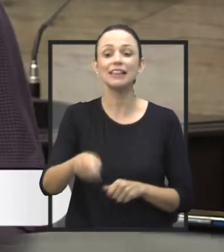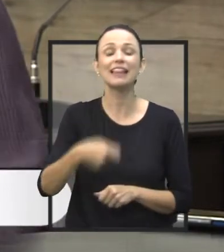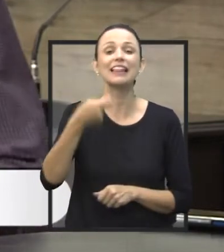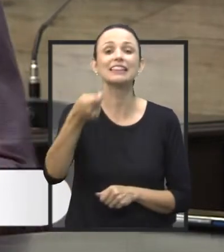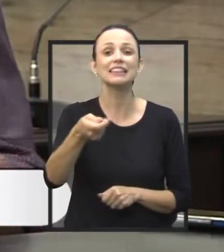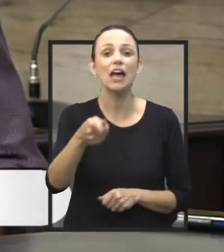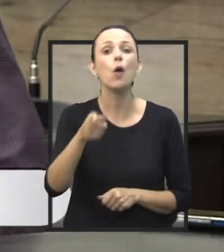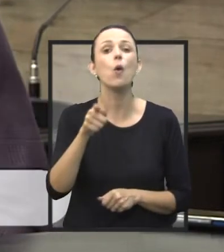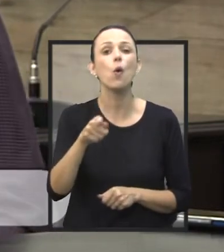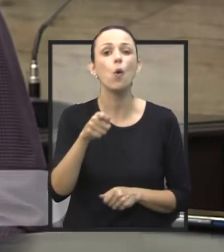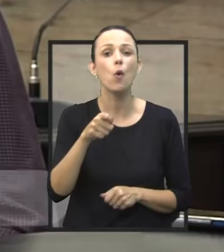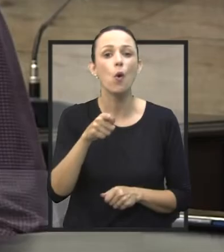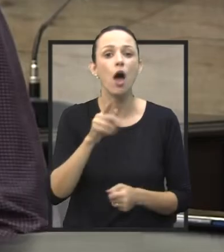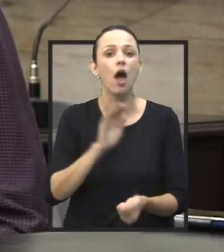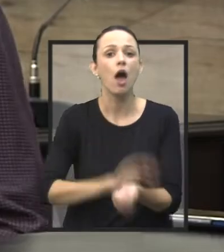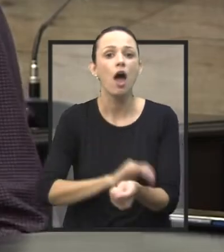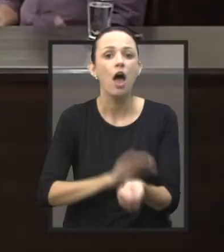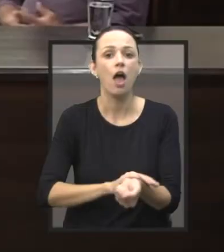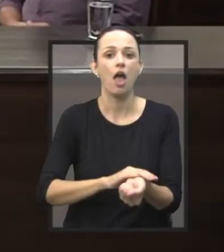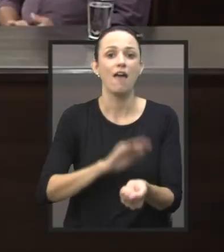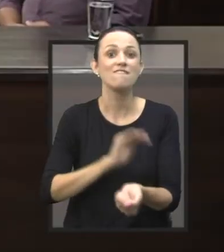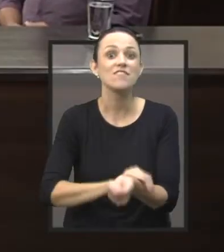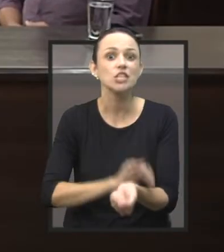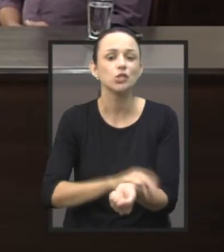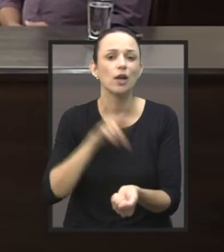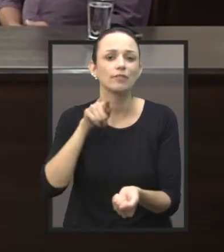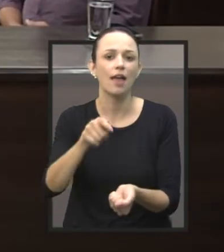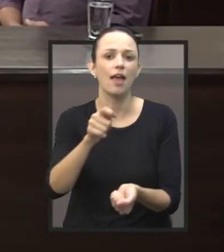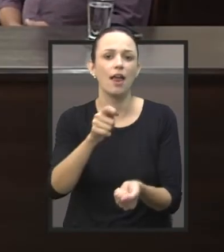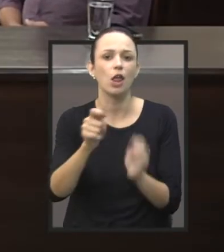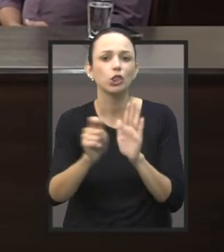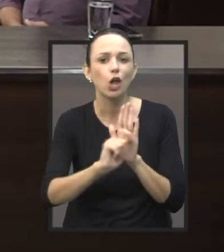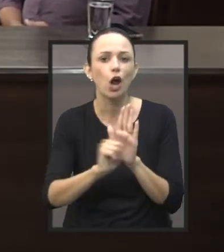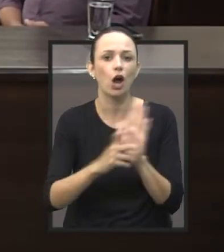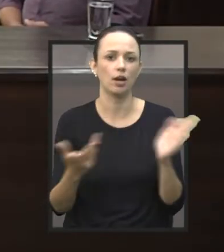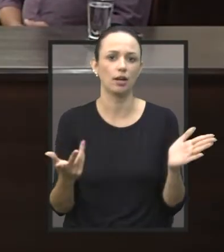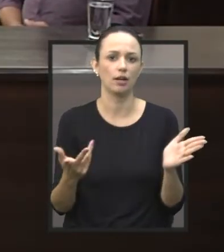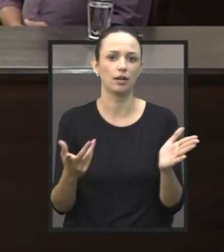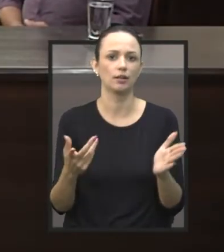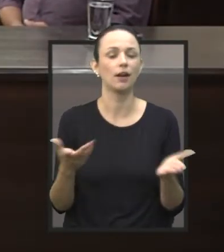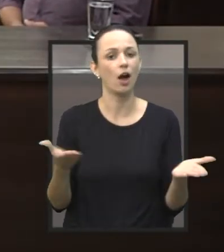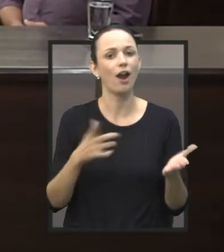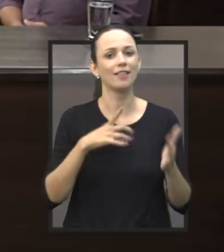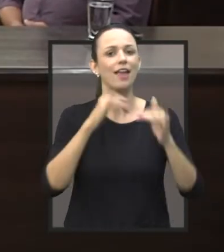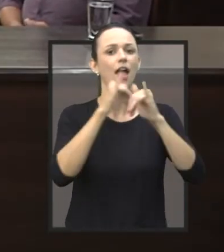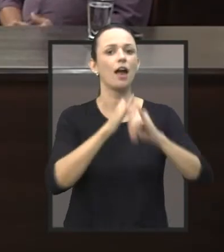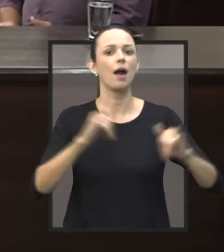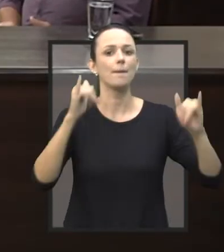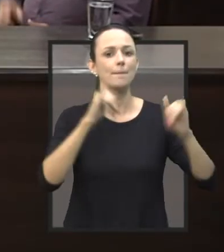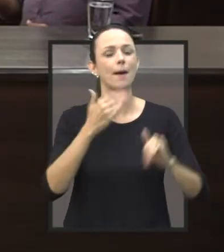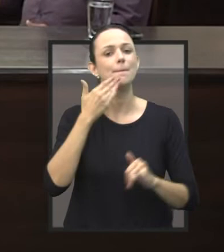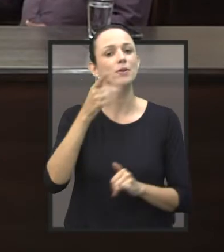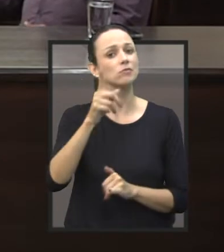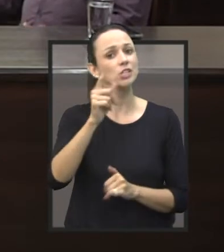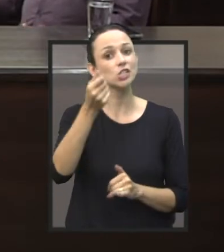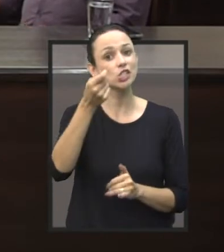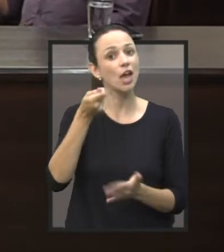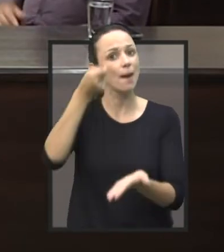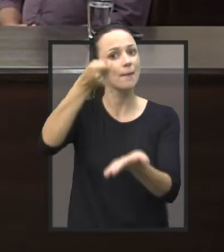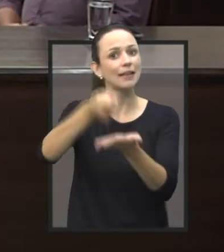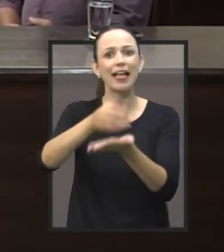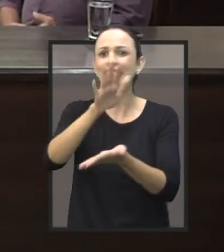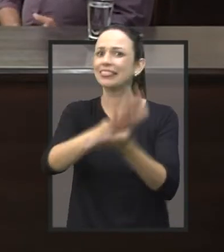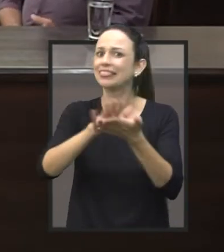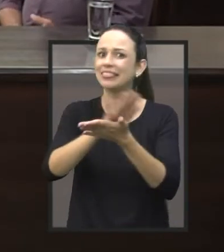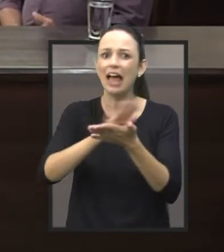mau hábito, uso de drogas, inclusive uma campanha, na cidade, para que as pessoas não deem esmola, ajude e não ajudando.